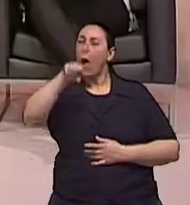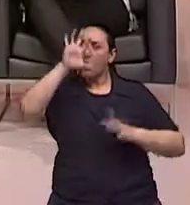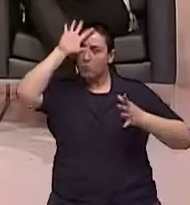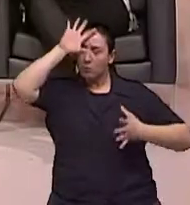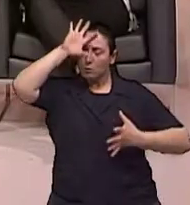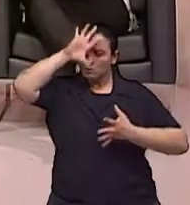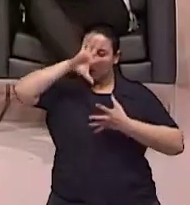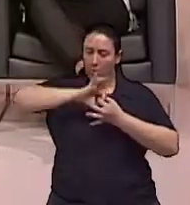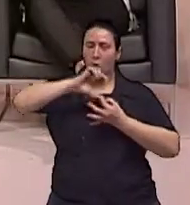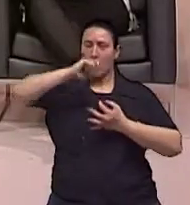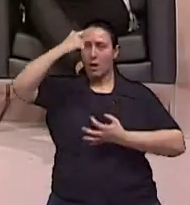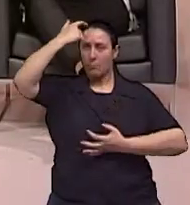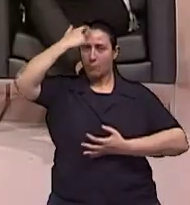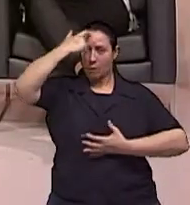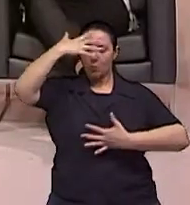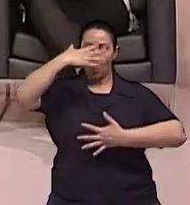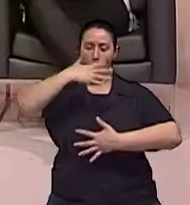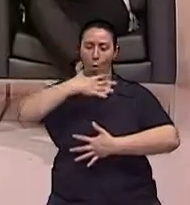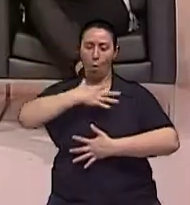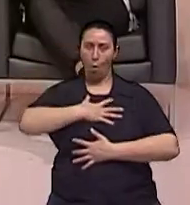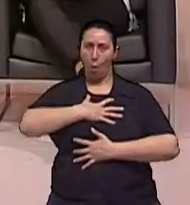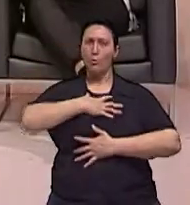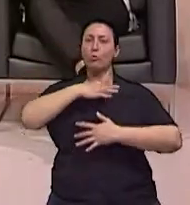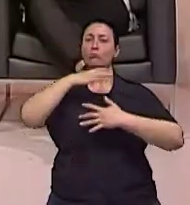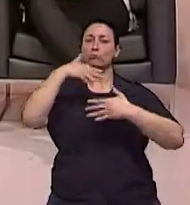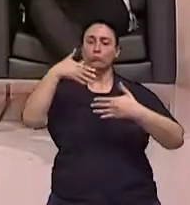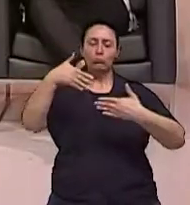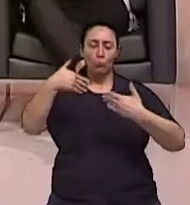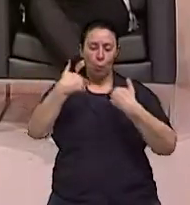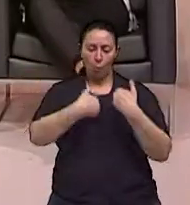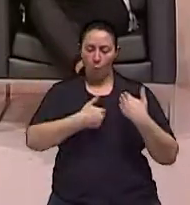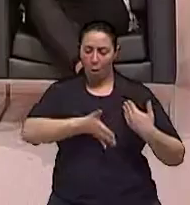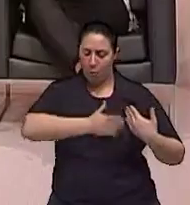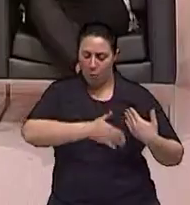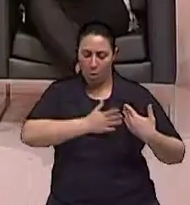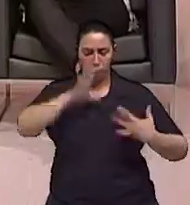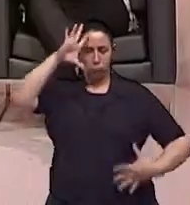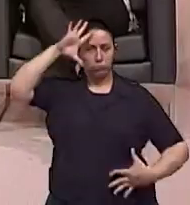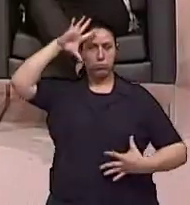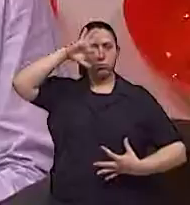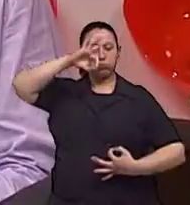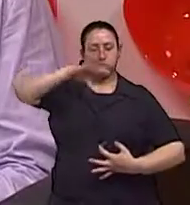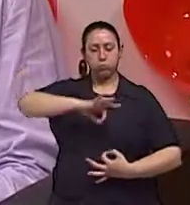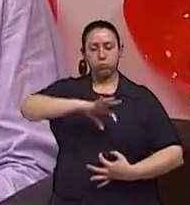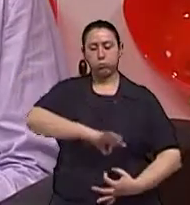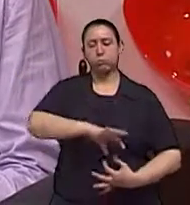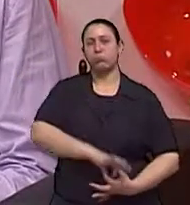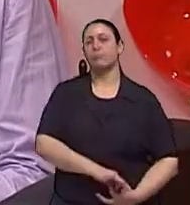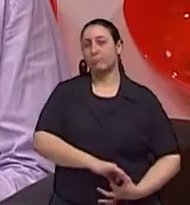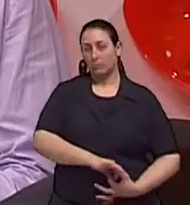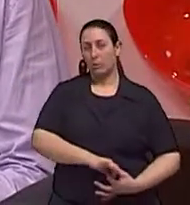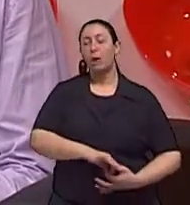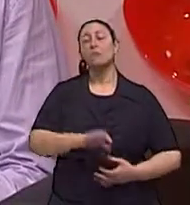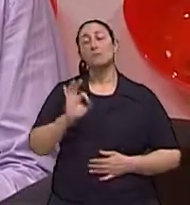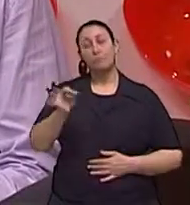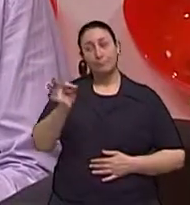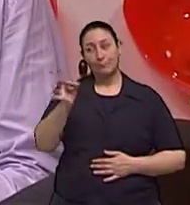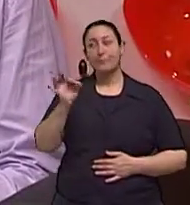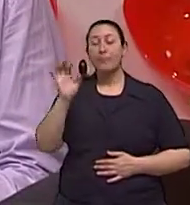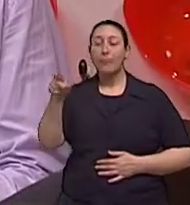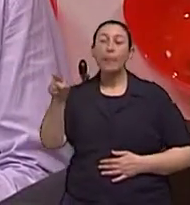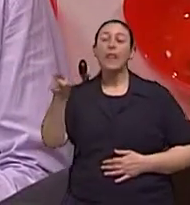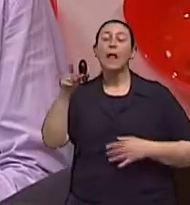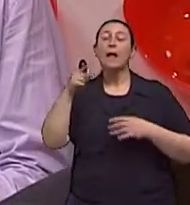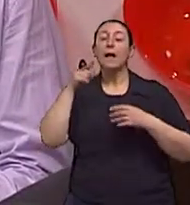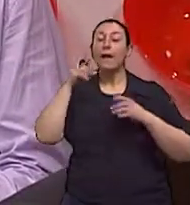Porque isso a gente está cada vez num terceiro milênio trabalhando mais, né Ivan? É verdade Então essa questão de relação mente-corpo é